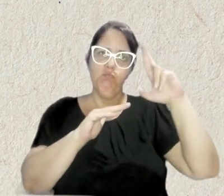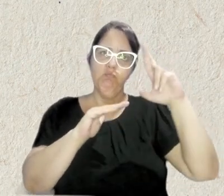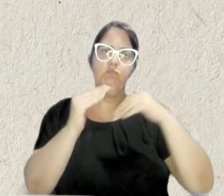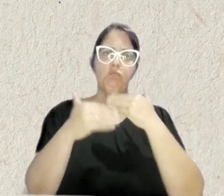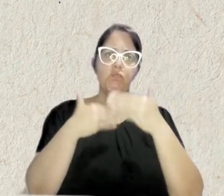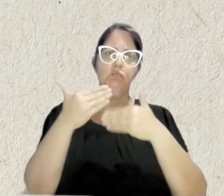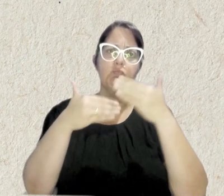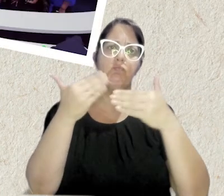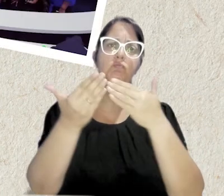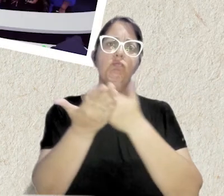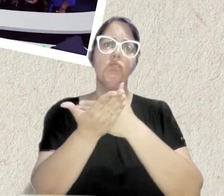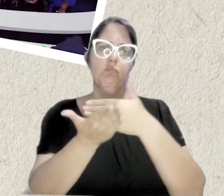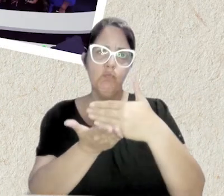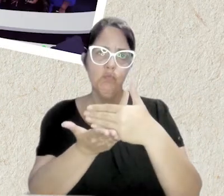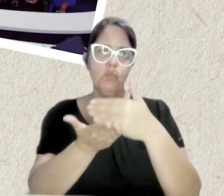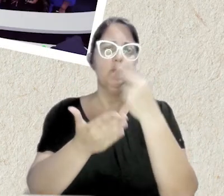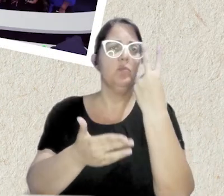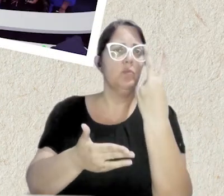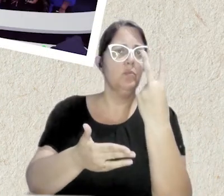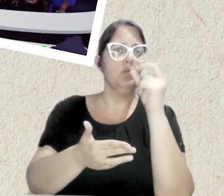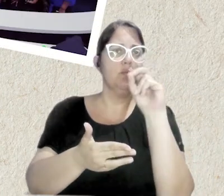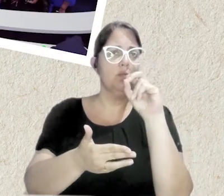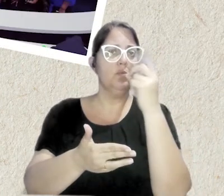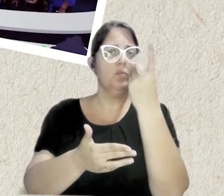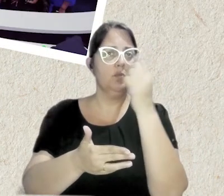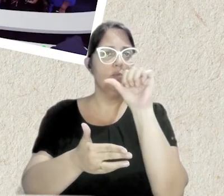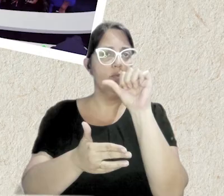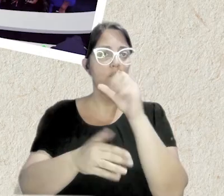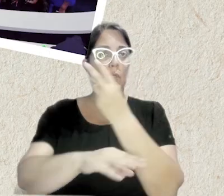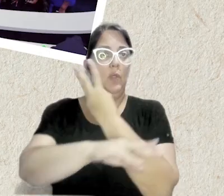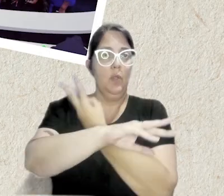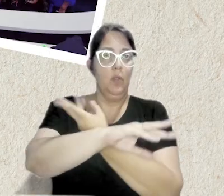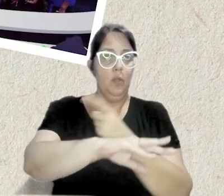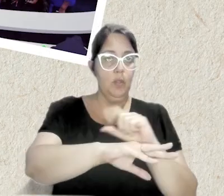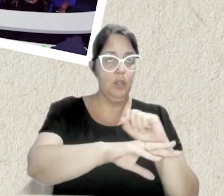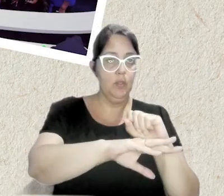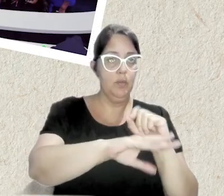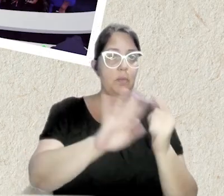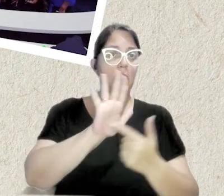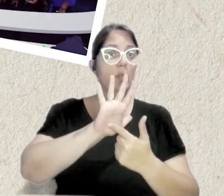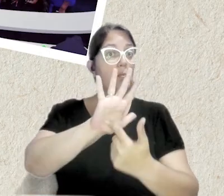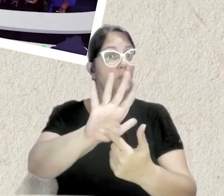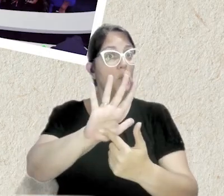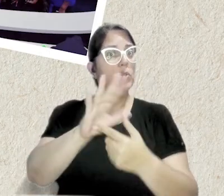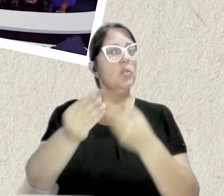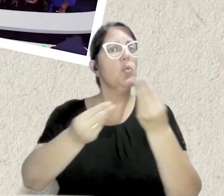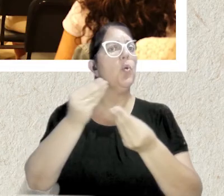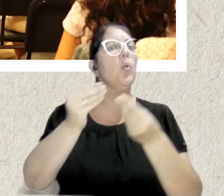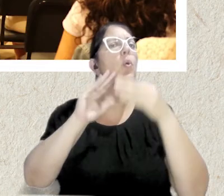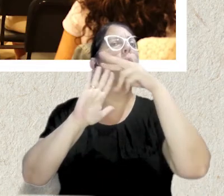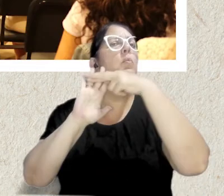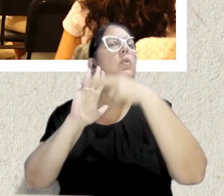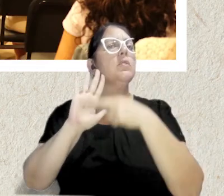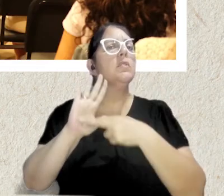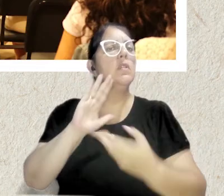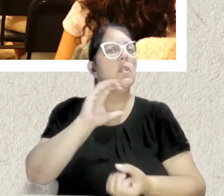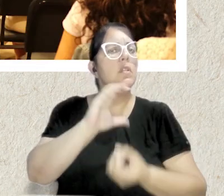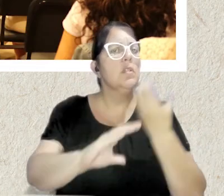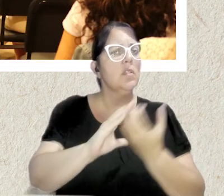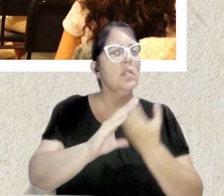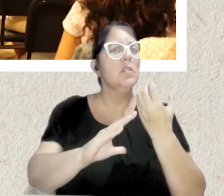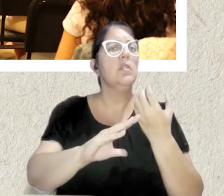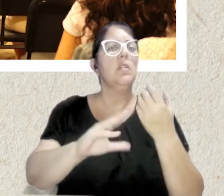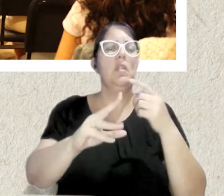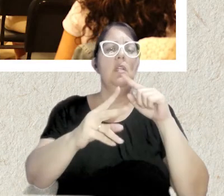desenvolvido desde 2019, quando o IBAMA apresentou as diretrizes para a sua construção, envolvendo, além do Instituto,